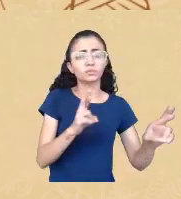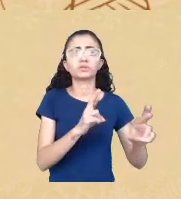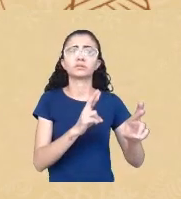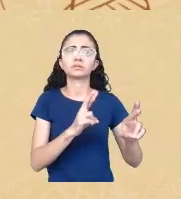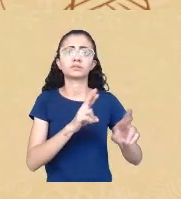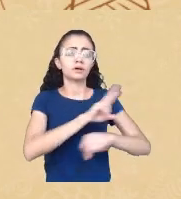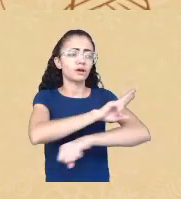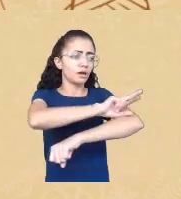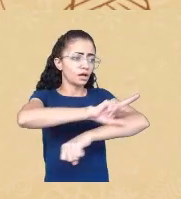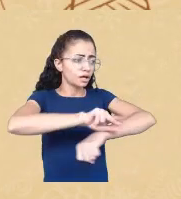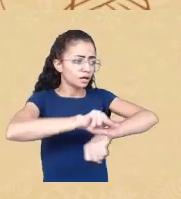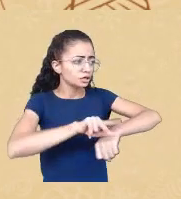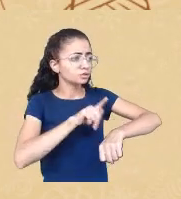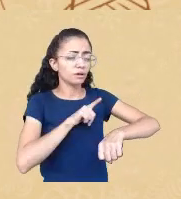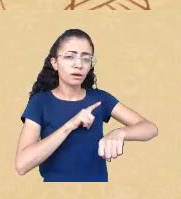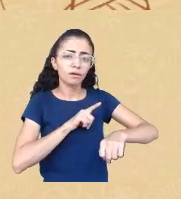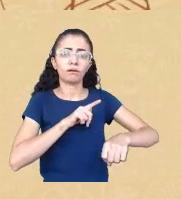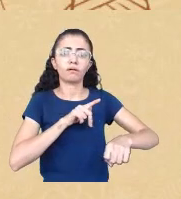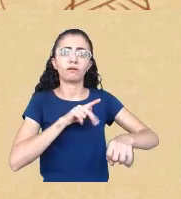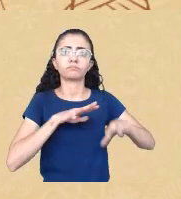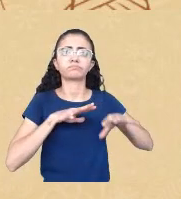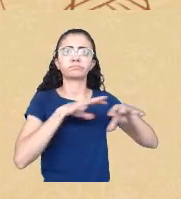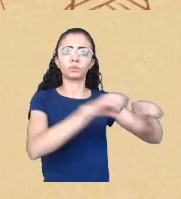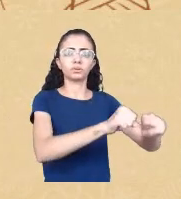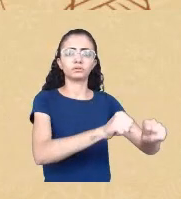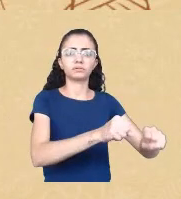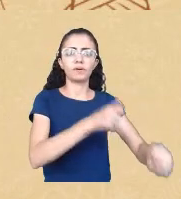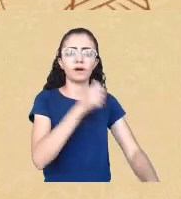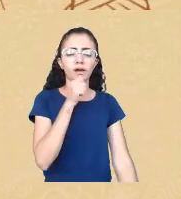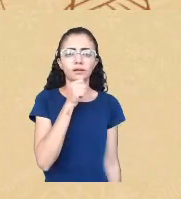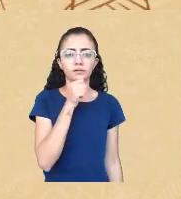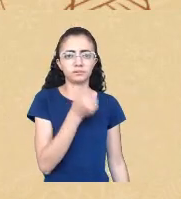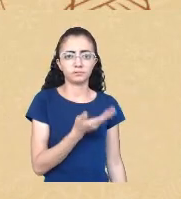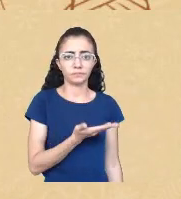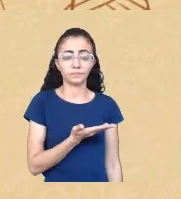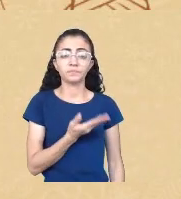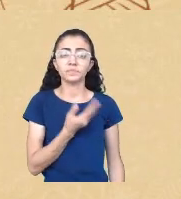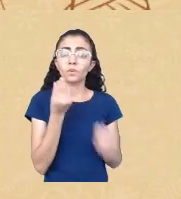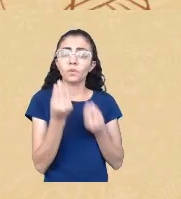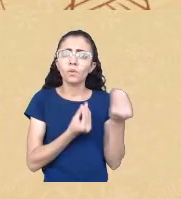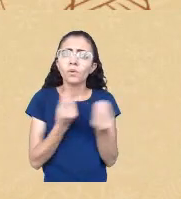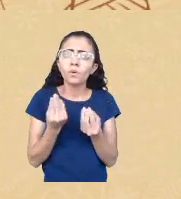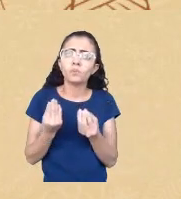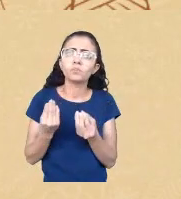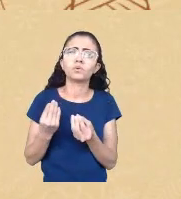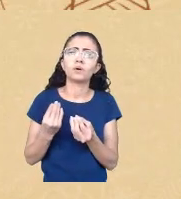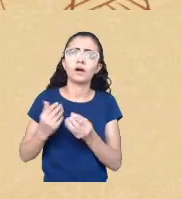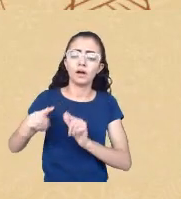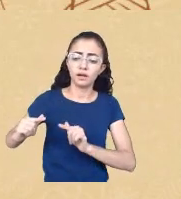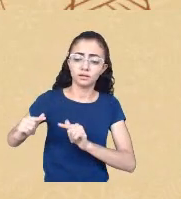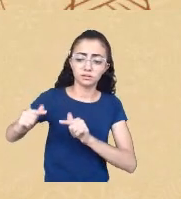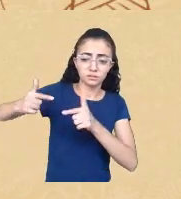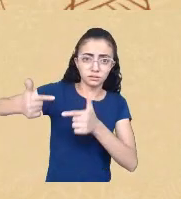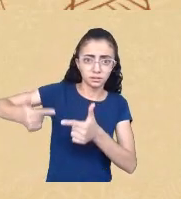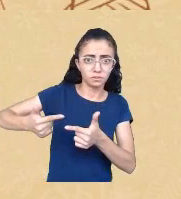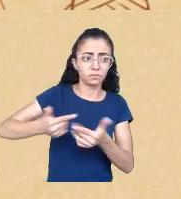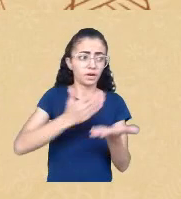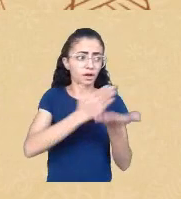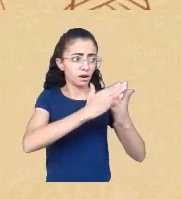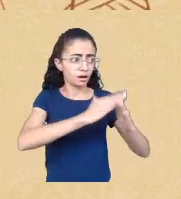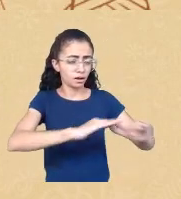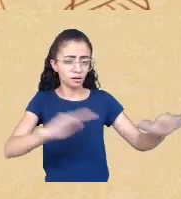país como é possível criar movimentos de emancipação já que agora nós temos